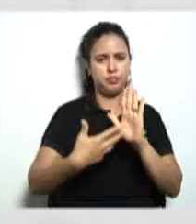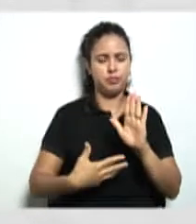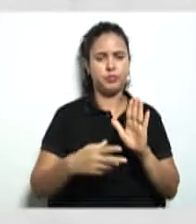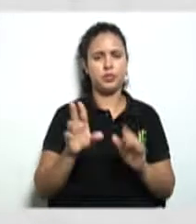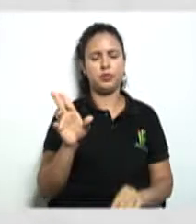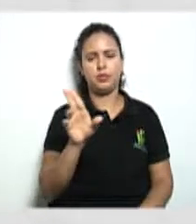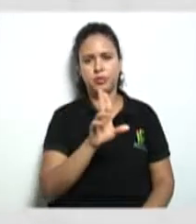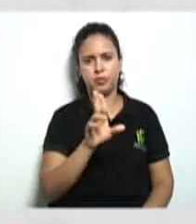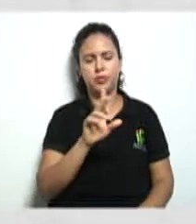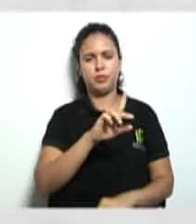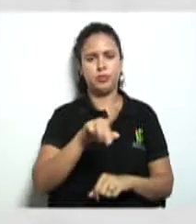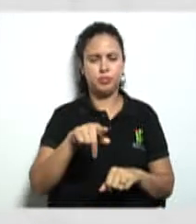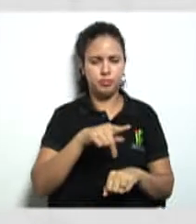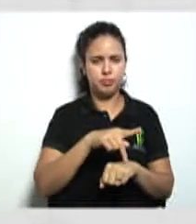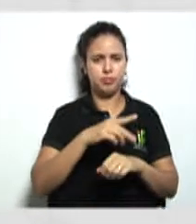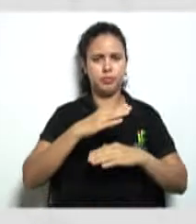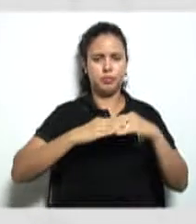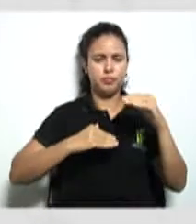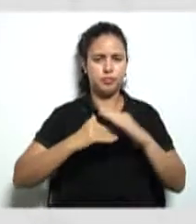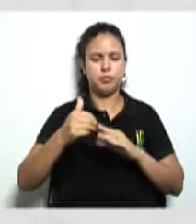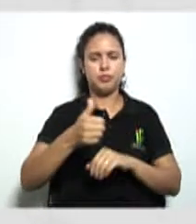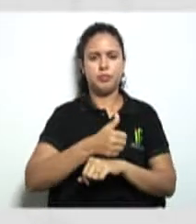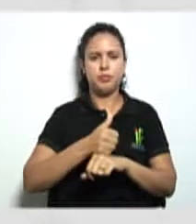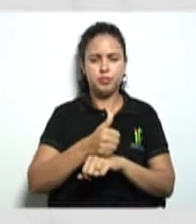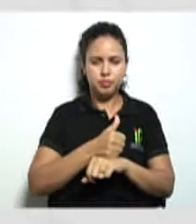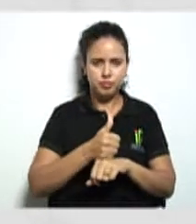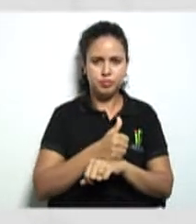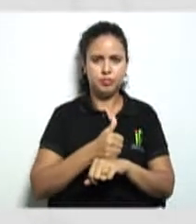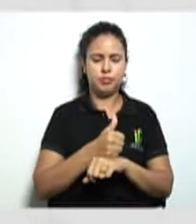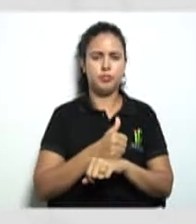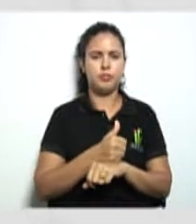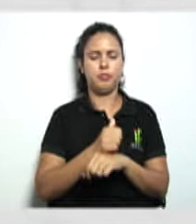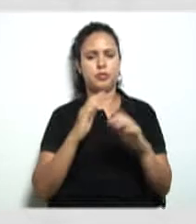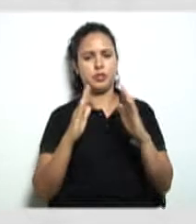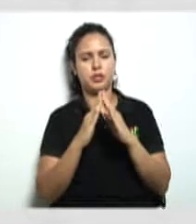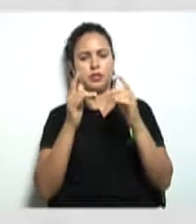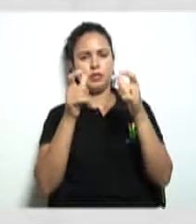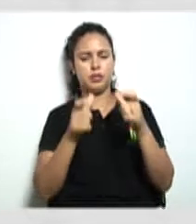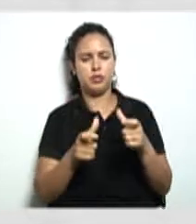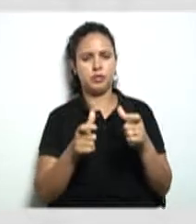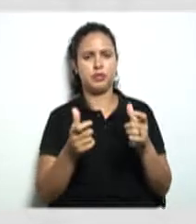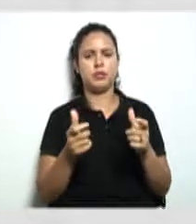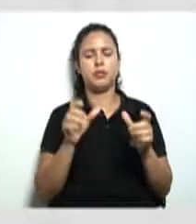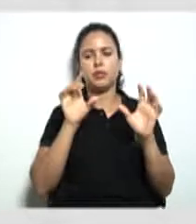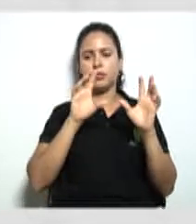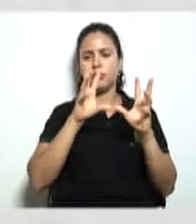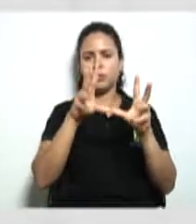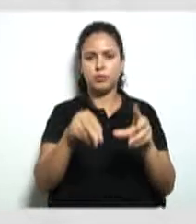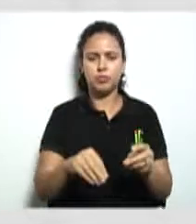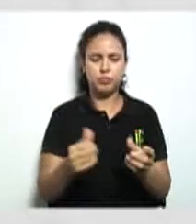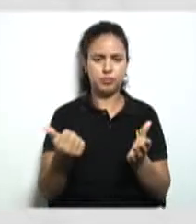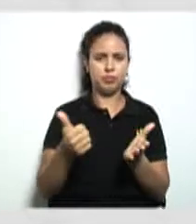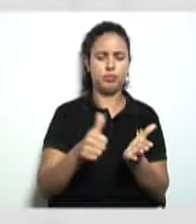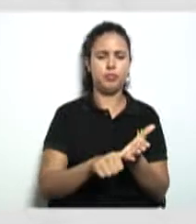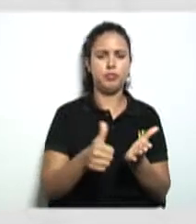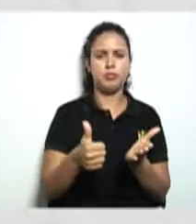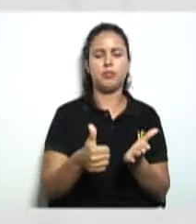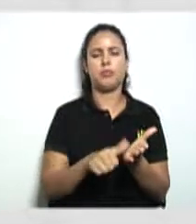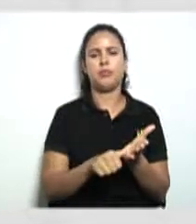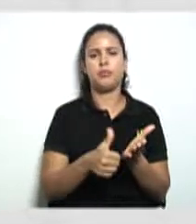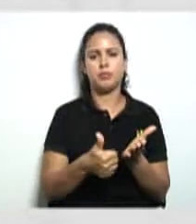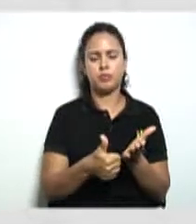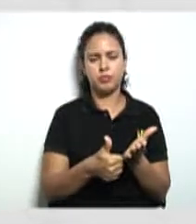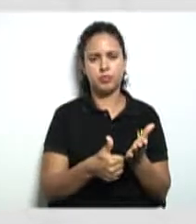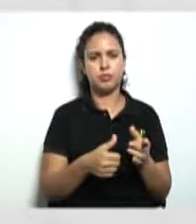nacionalidade, profissão e residência dos associados eleitos para os órgãos de administração